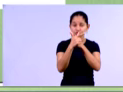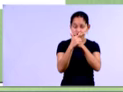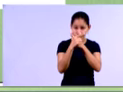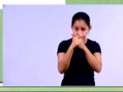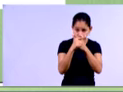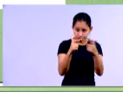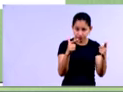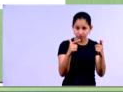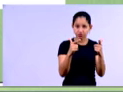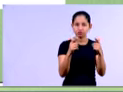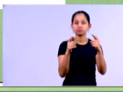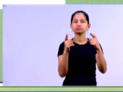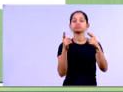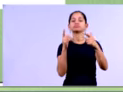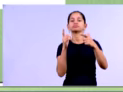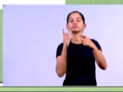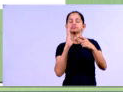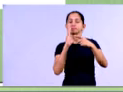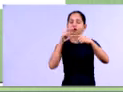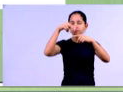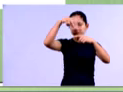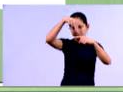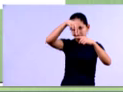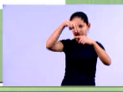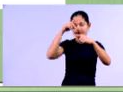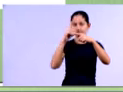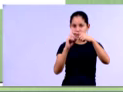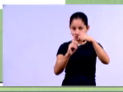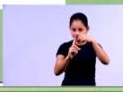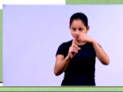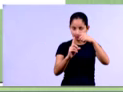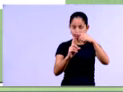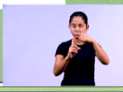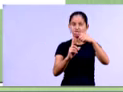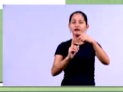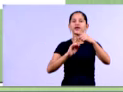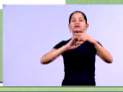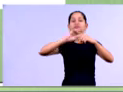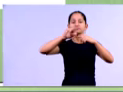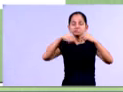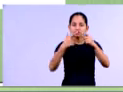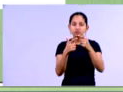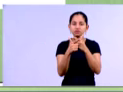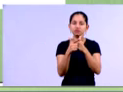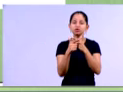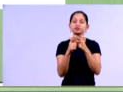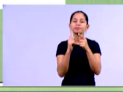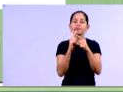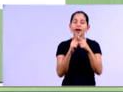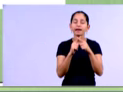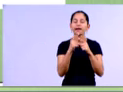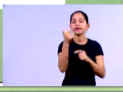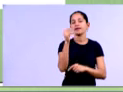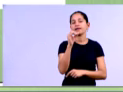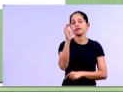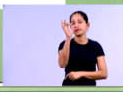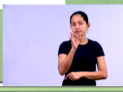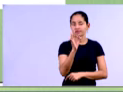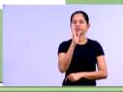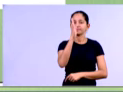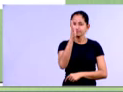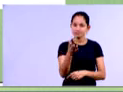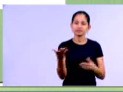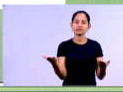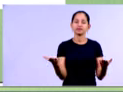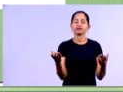em 2013, nós vamos encontrar uma análise vertical de 6%. Em 2012, tá, aqui em 2013, em 2012, se nós pegarmos